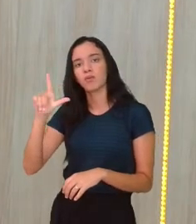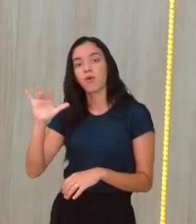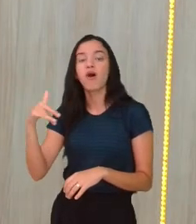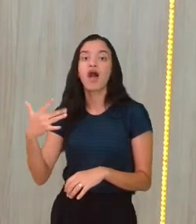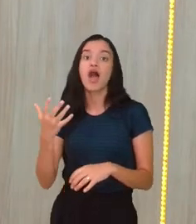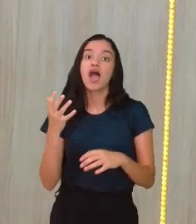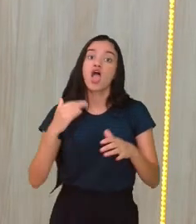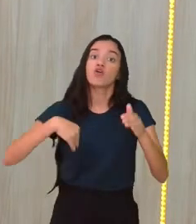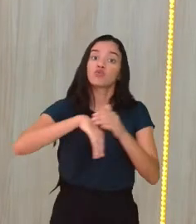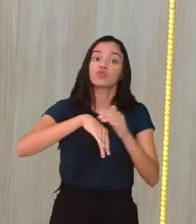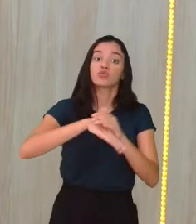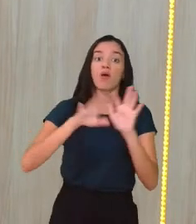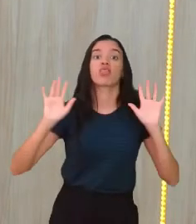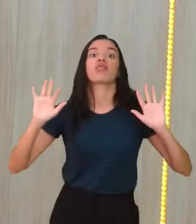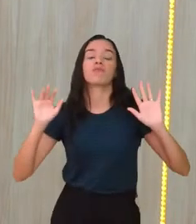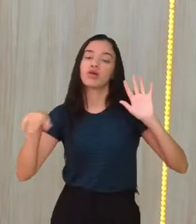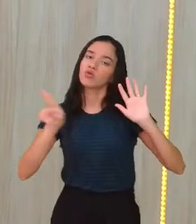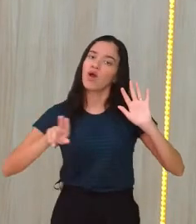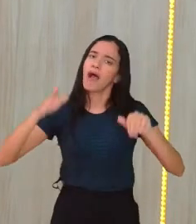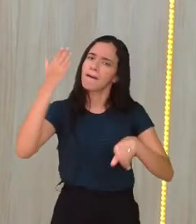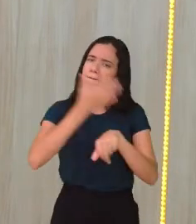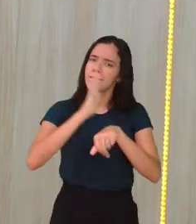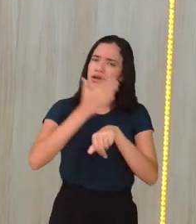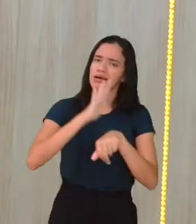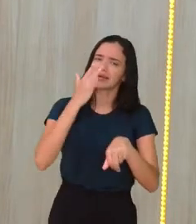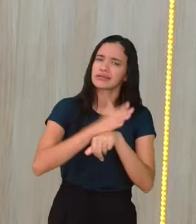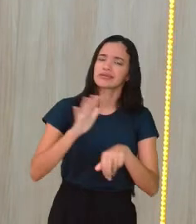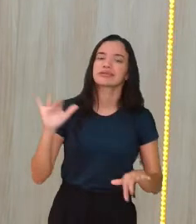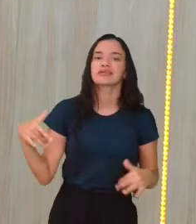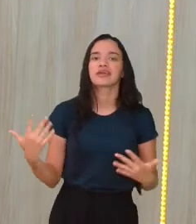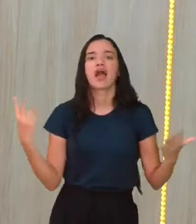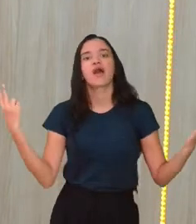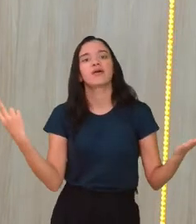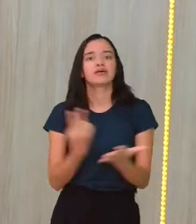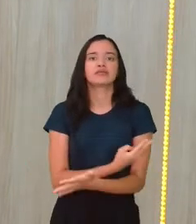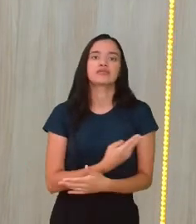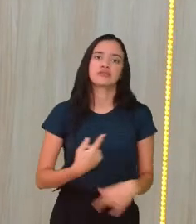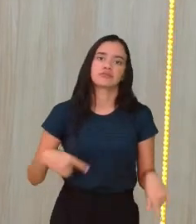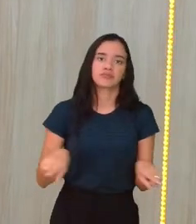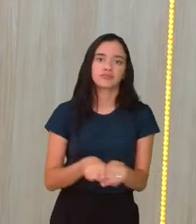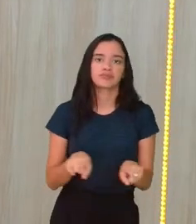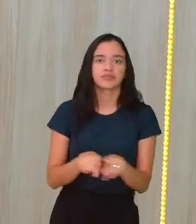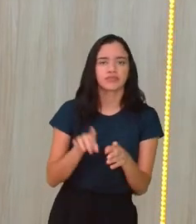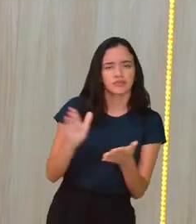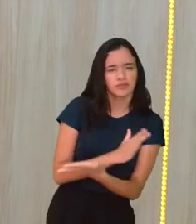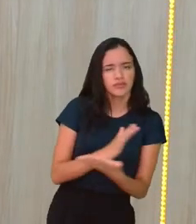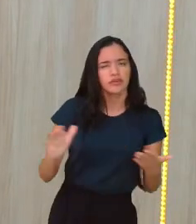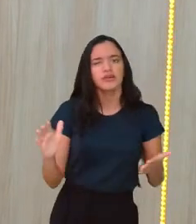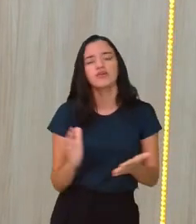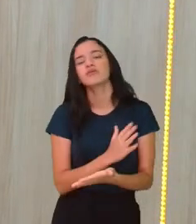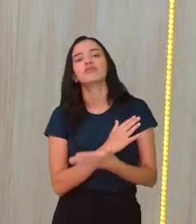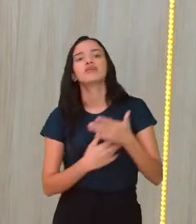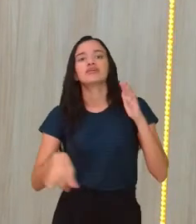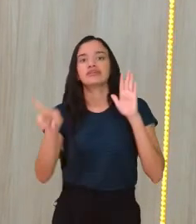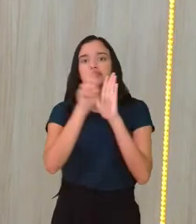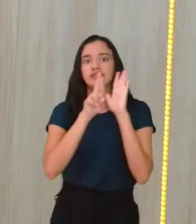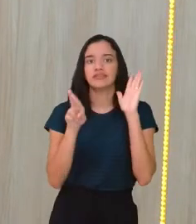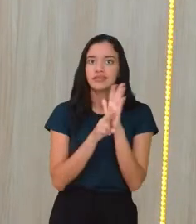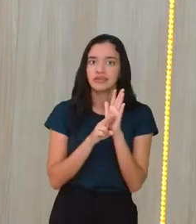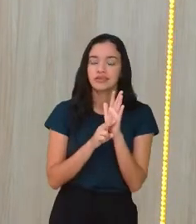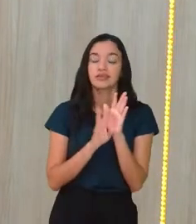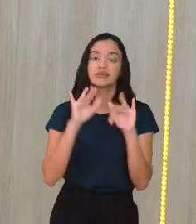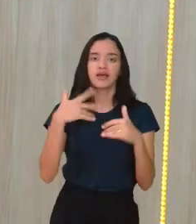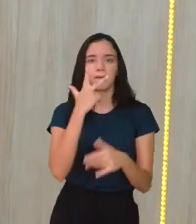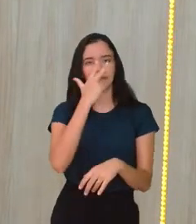realmente a prática é muito parecida, né? A forma que acontece, inclusive algumas regras são muito parecidas.